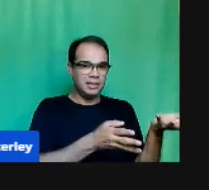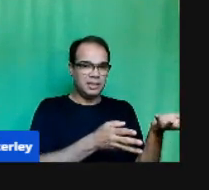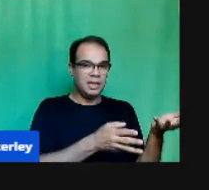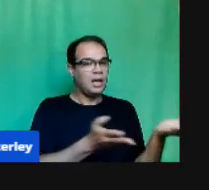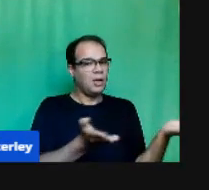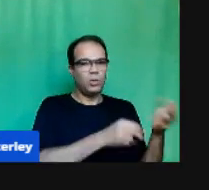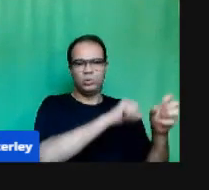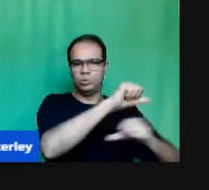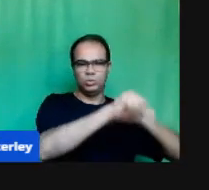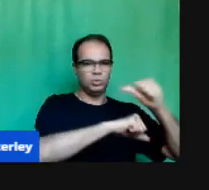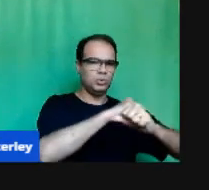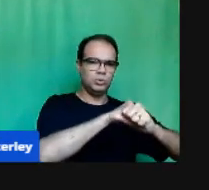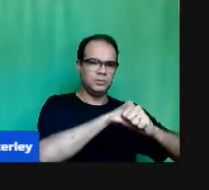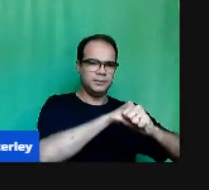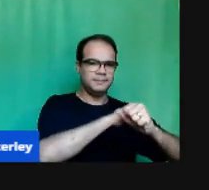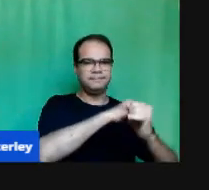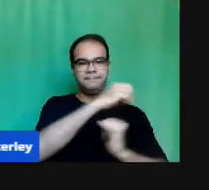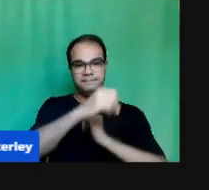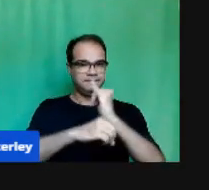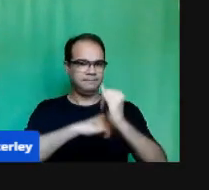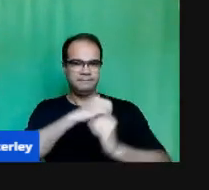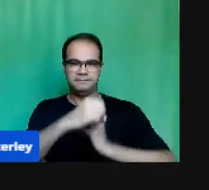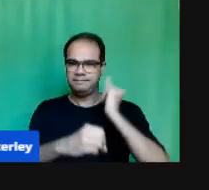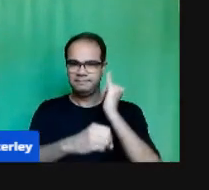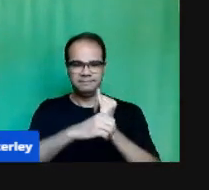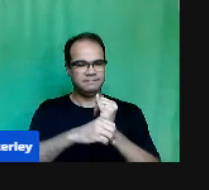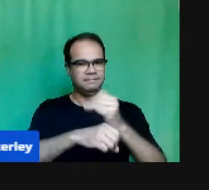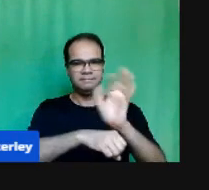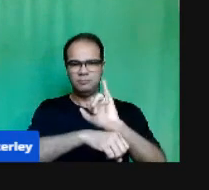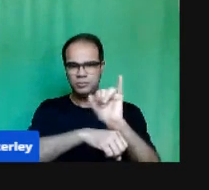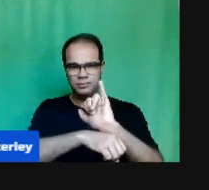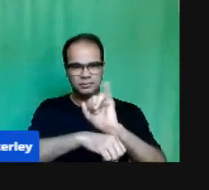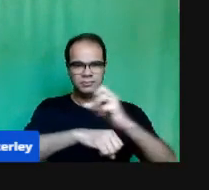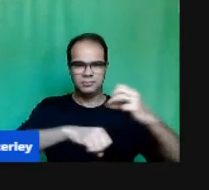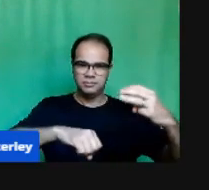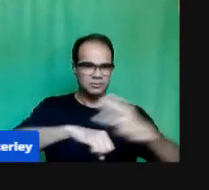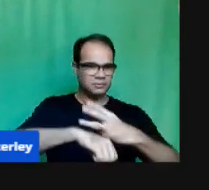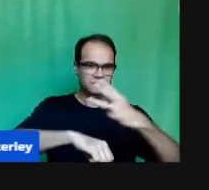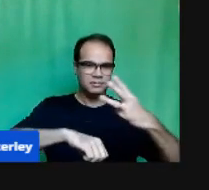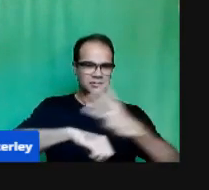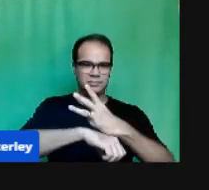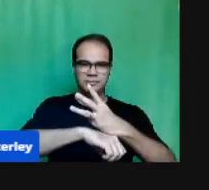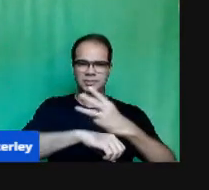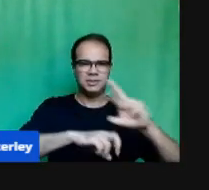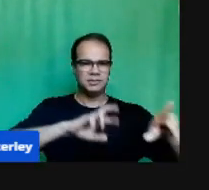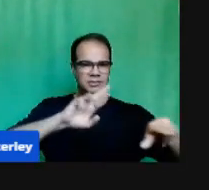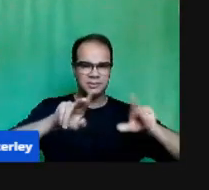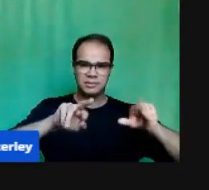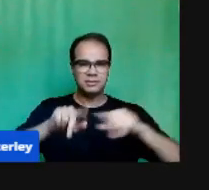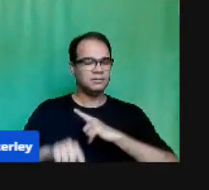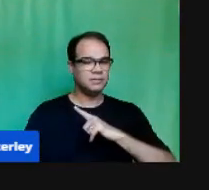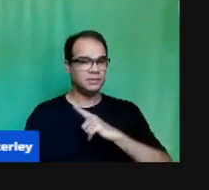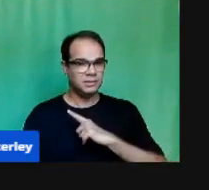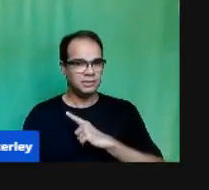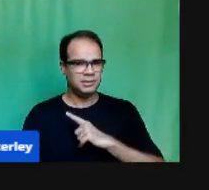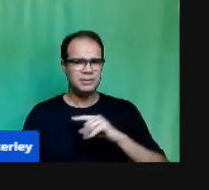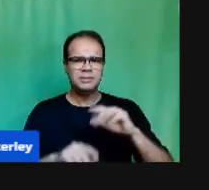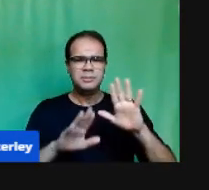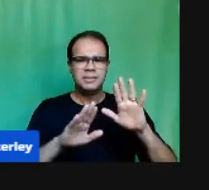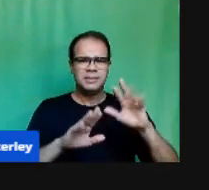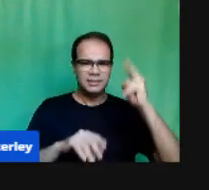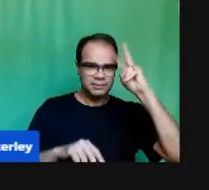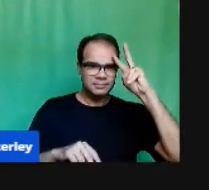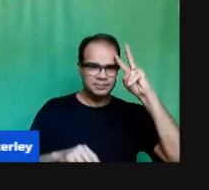tecnologia Digital Como apoio Do ensino Presencial Já se usavam Muitos professores